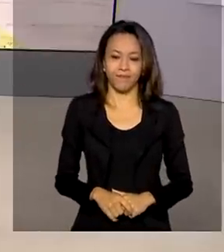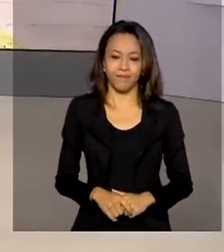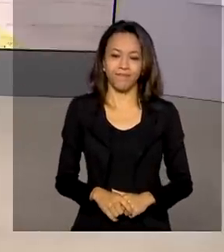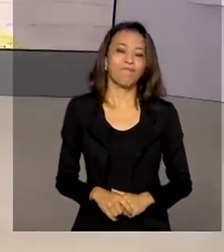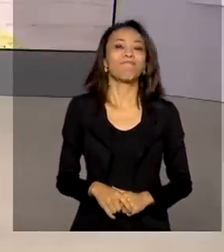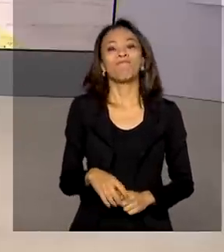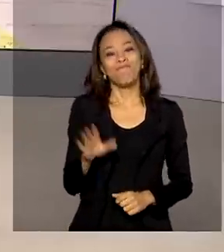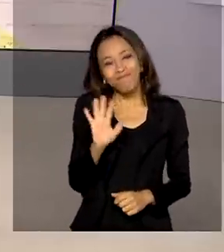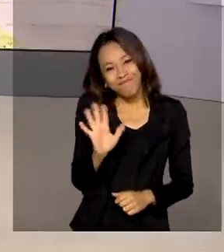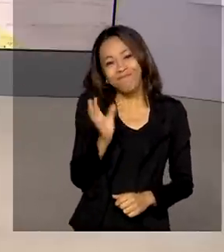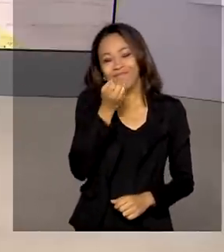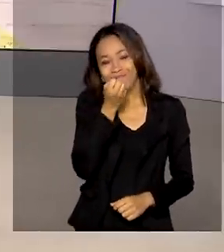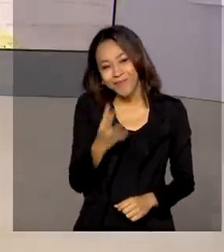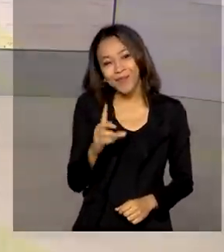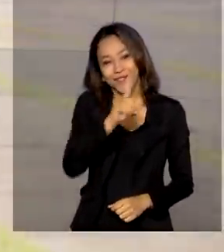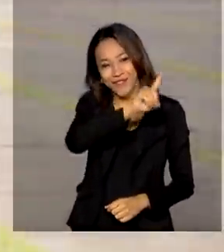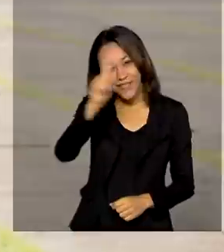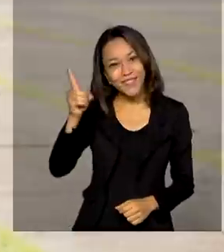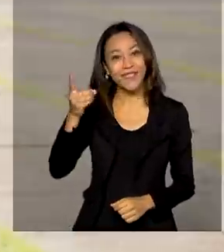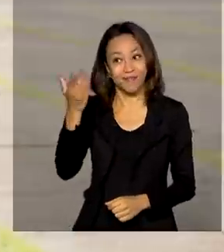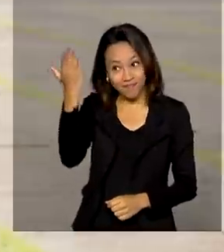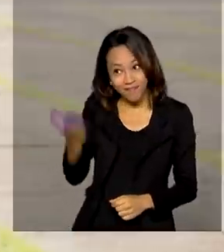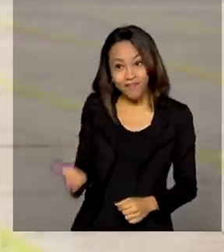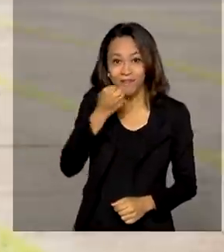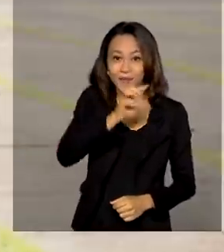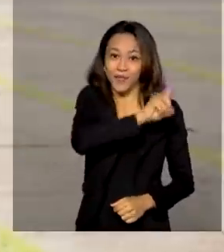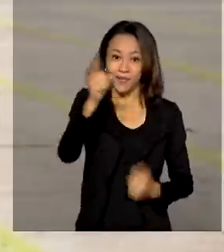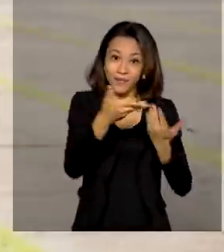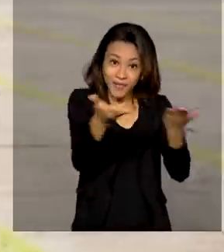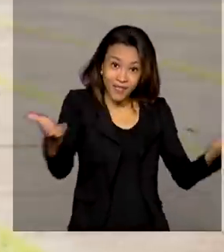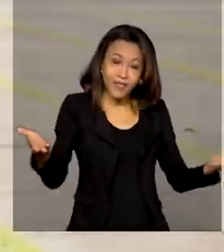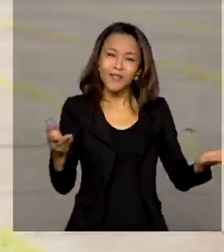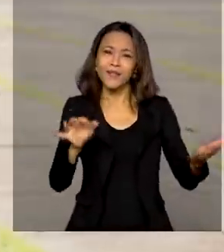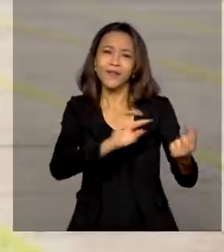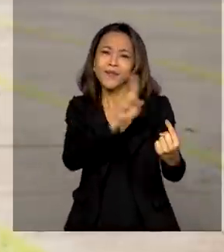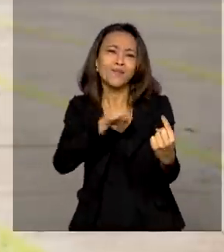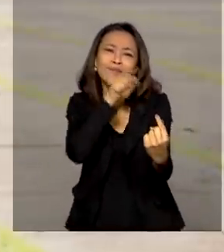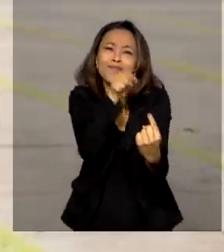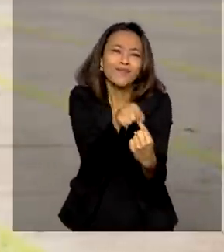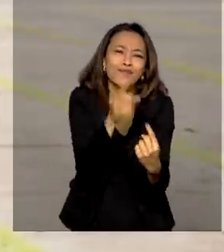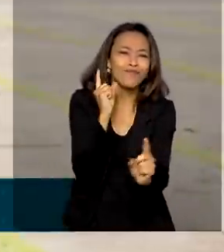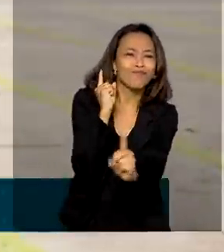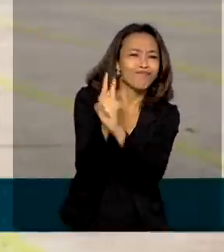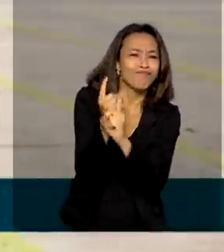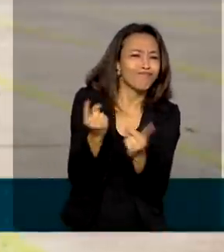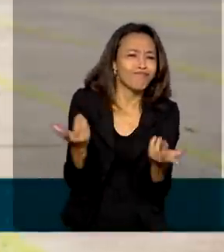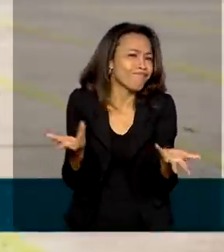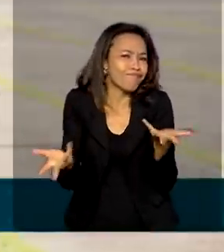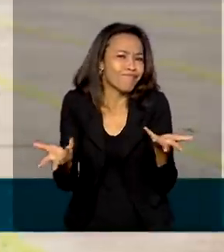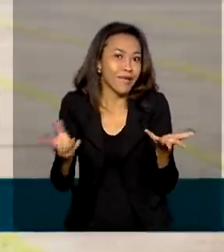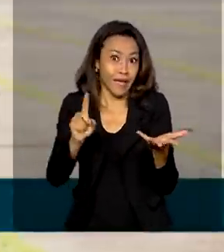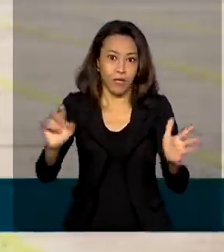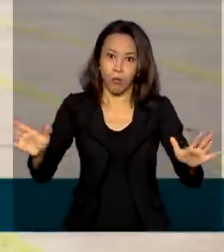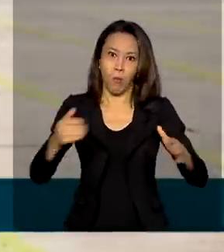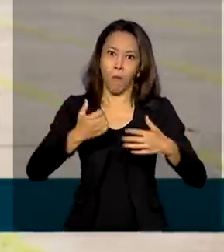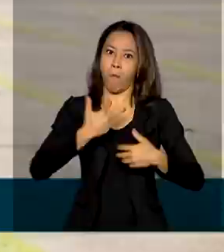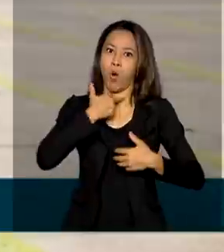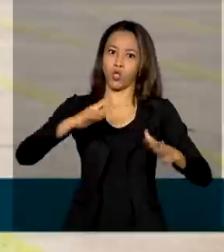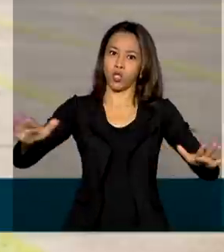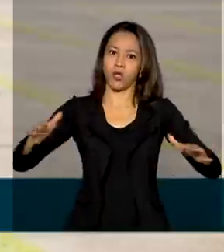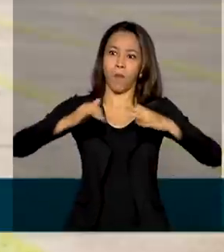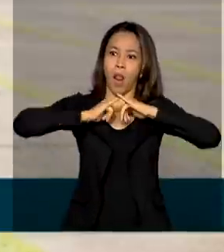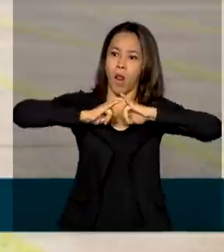Olá, Daniele, bom dia para você, bom dia a todos. Olha, o objetivo desse encontro, que será fechado à imprensa, é